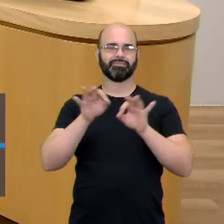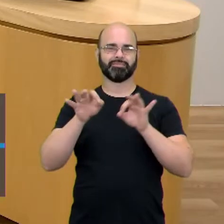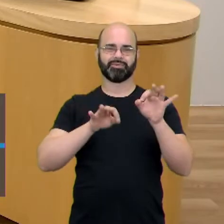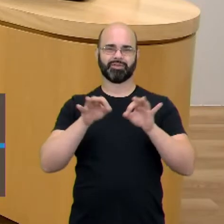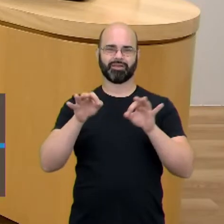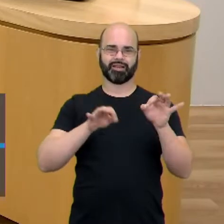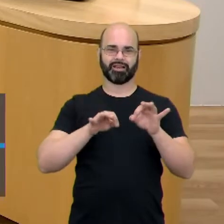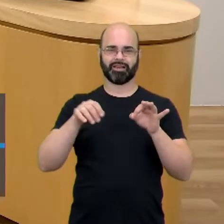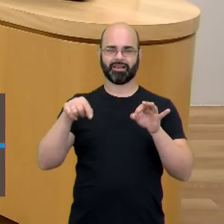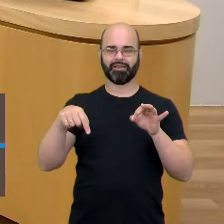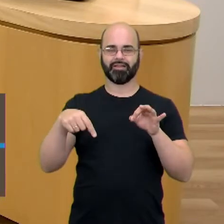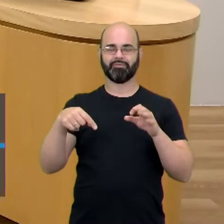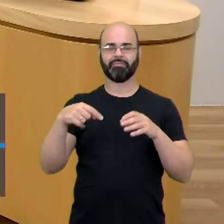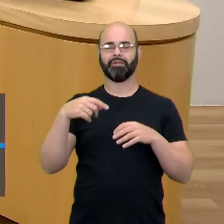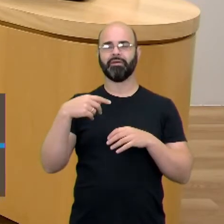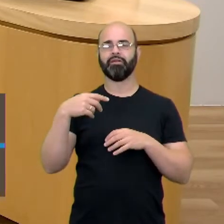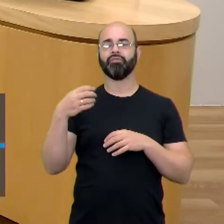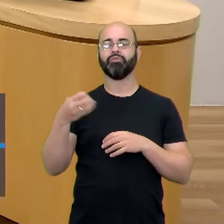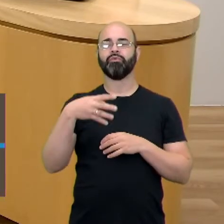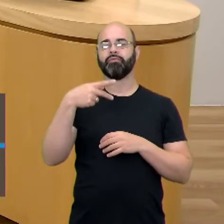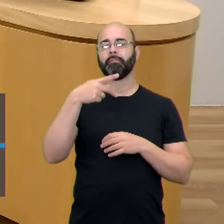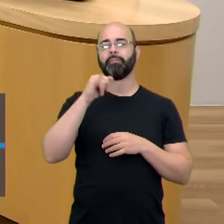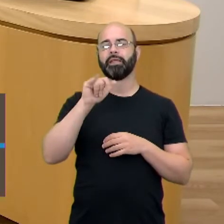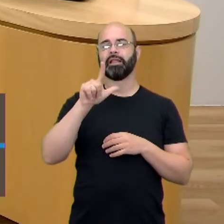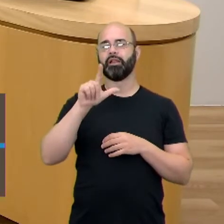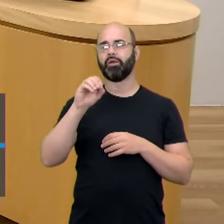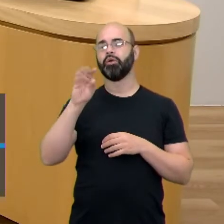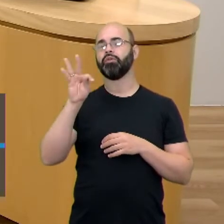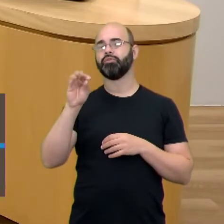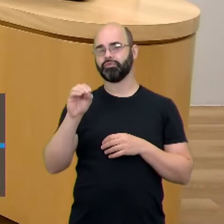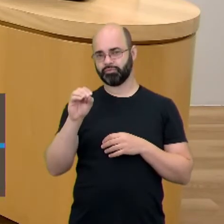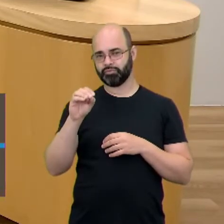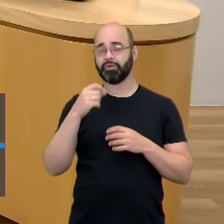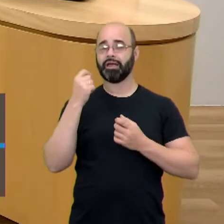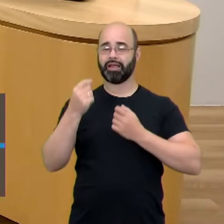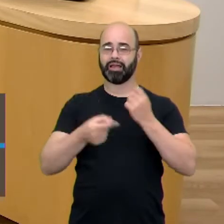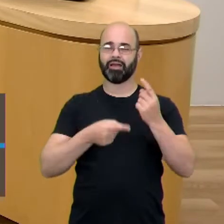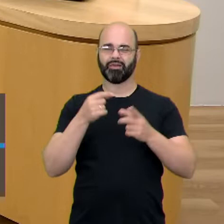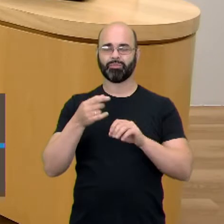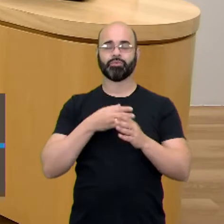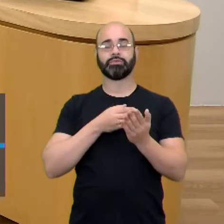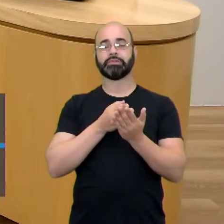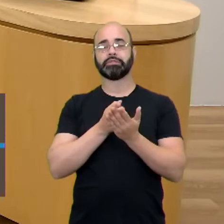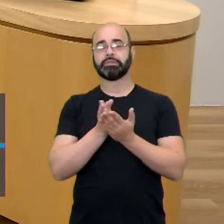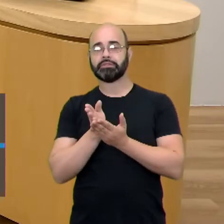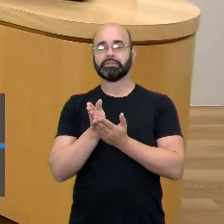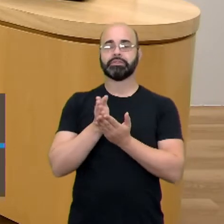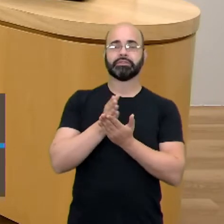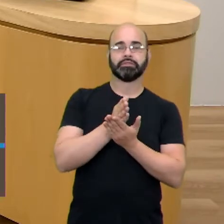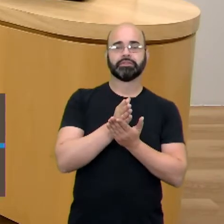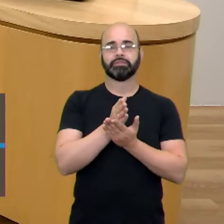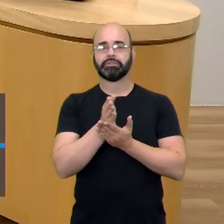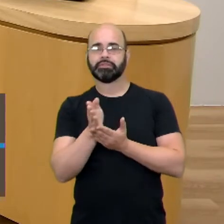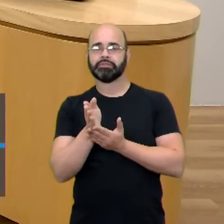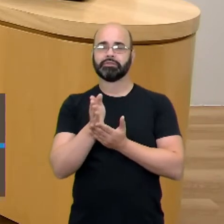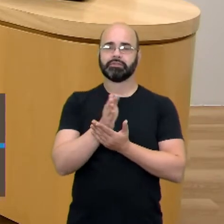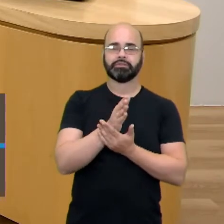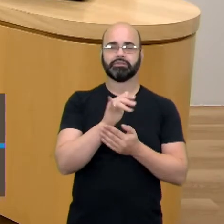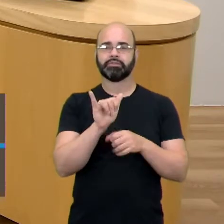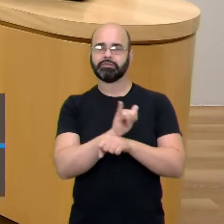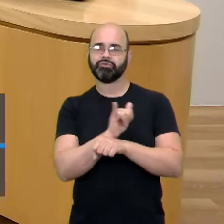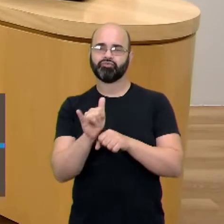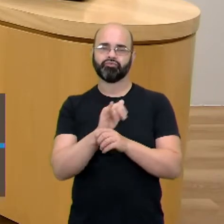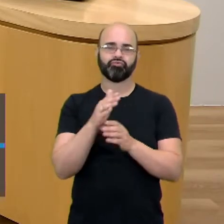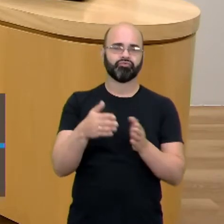dessa trajetória, a gente faz algumas correções de rumo, sempre na perspectiva de aprimorar.